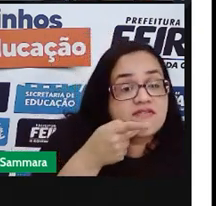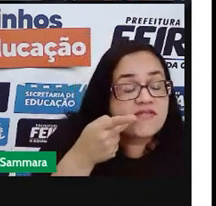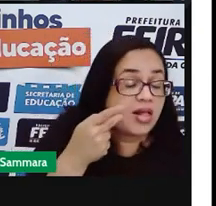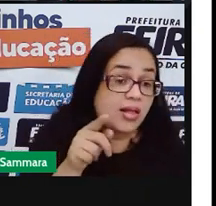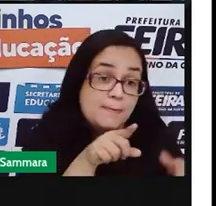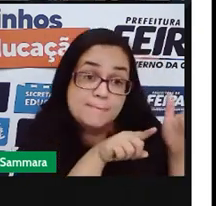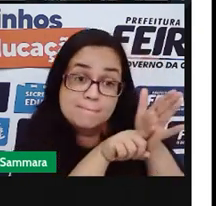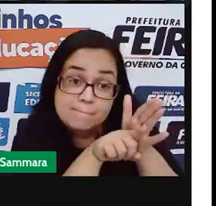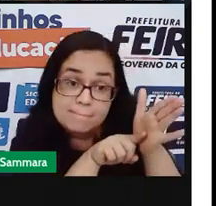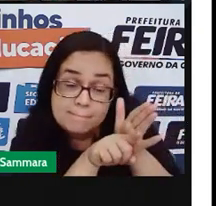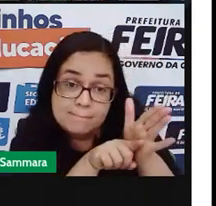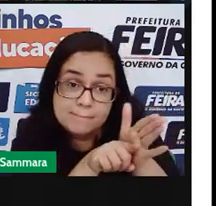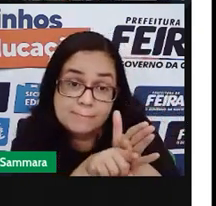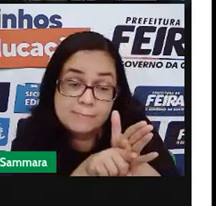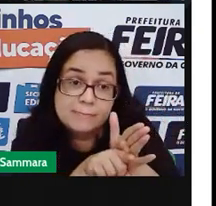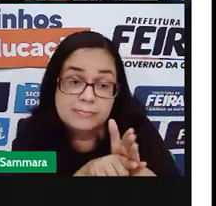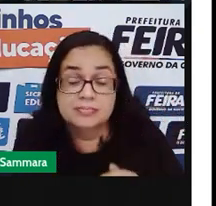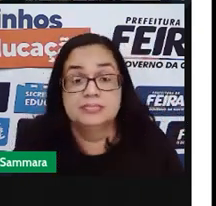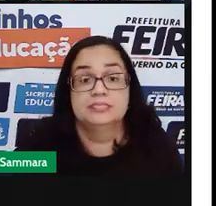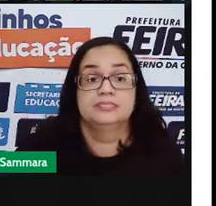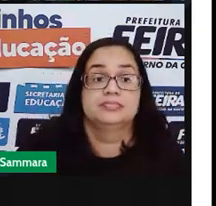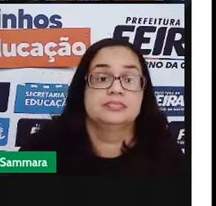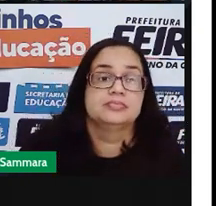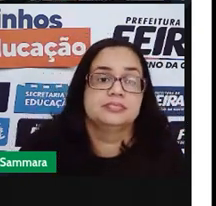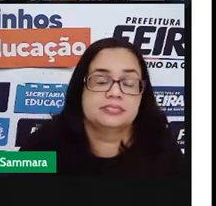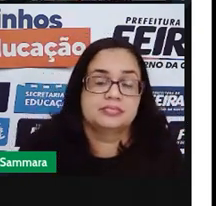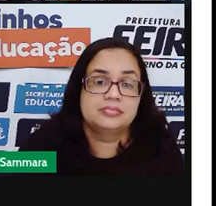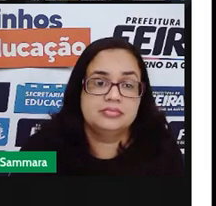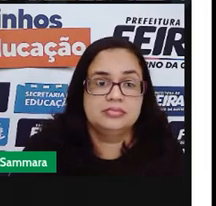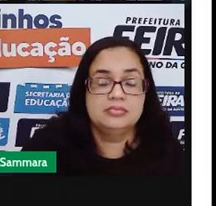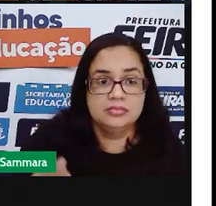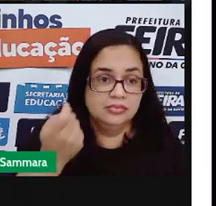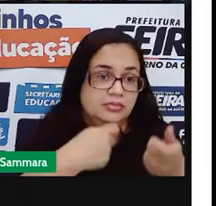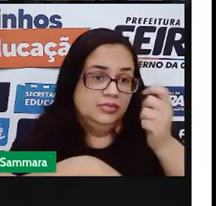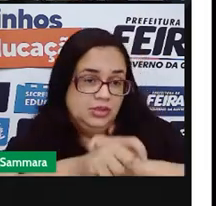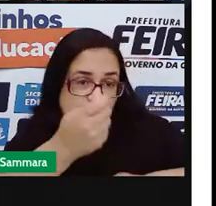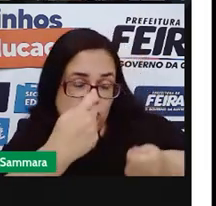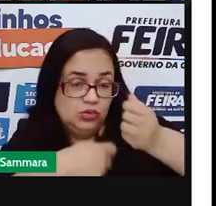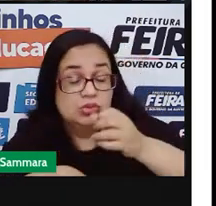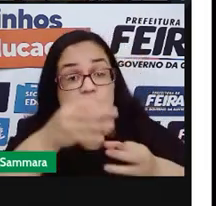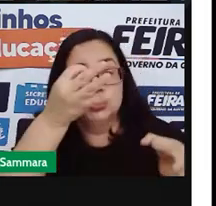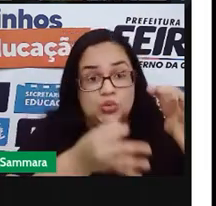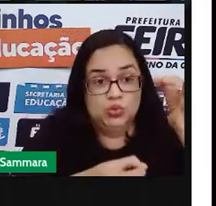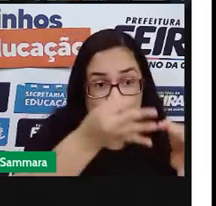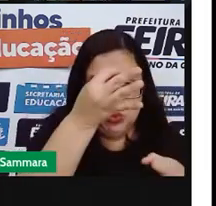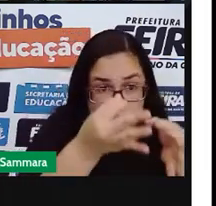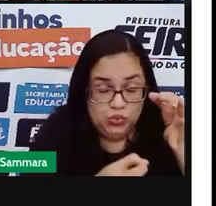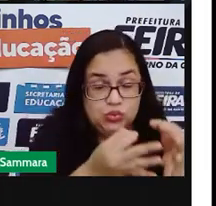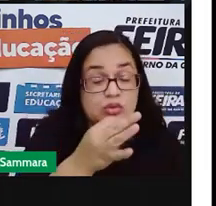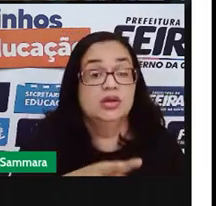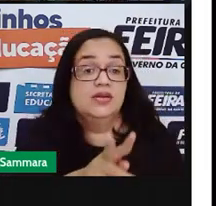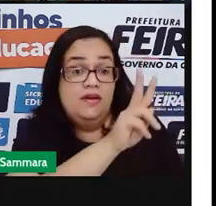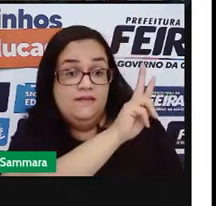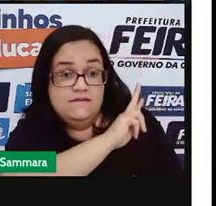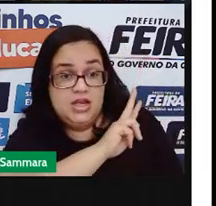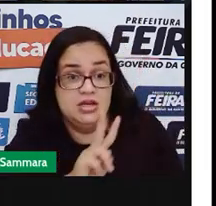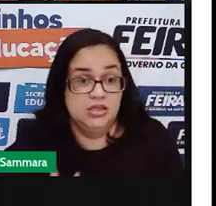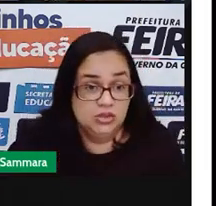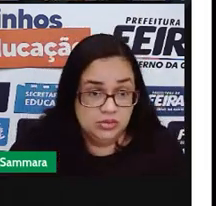fiscalizadas, assessoradas, administradas e julgadas pelos vereadores.